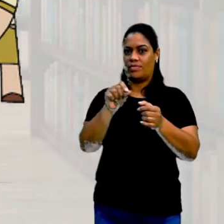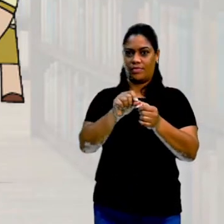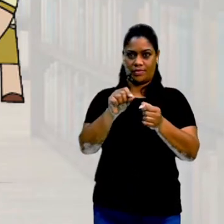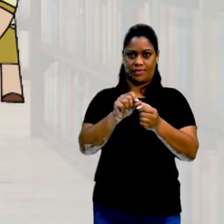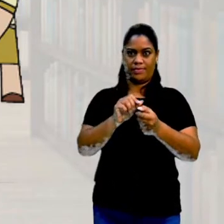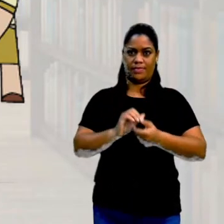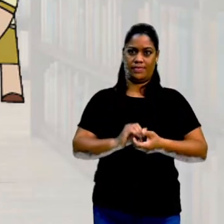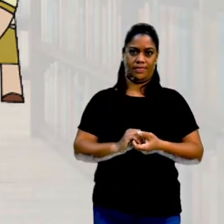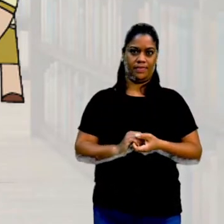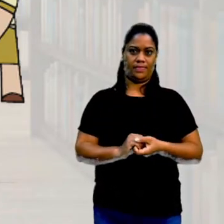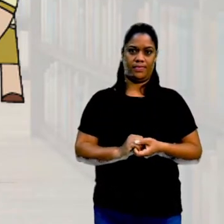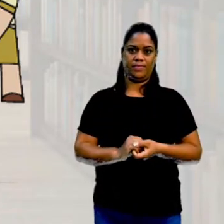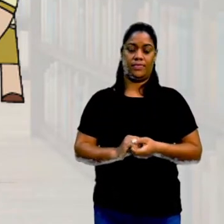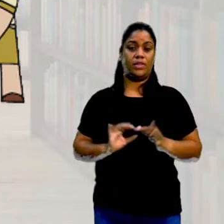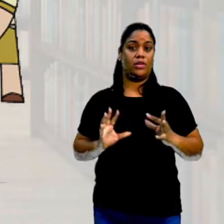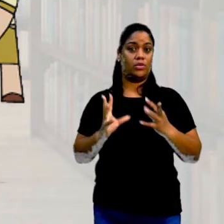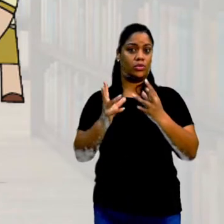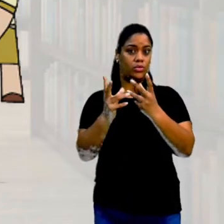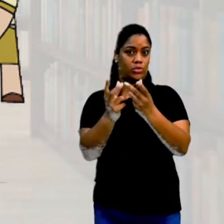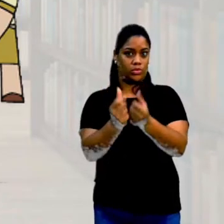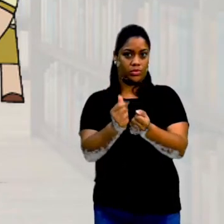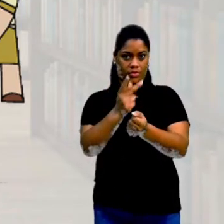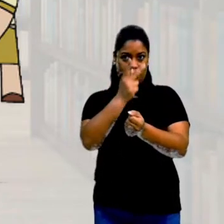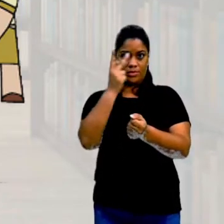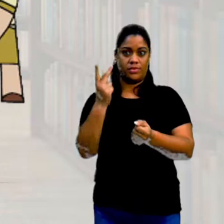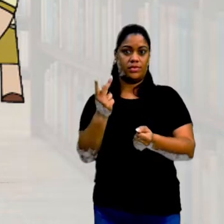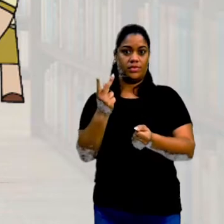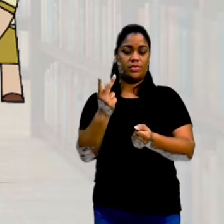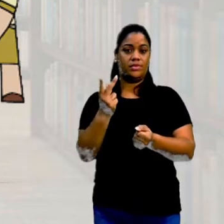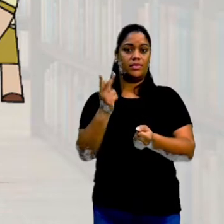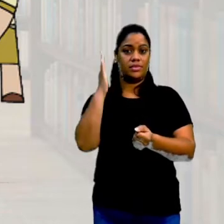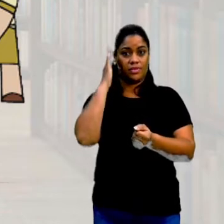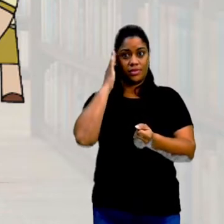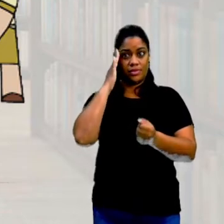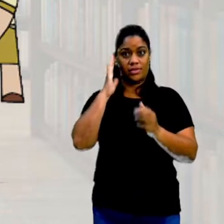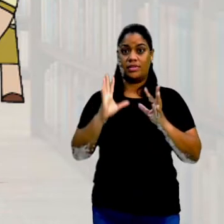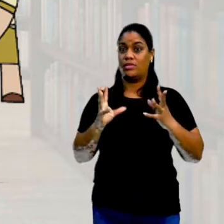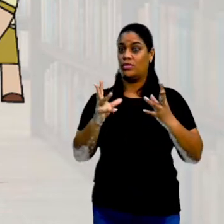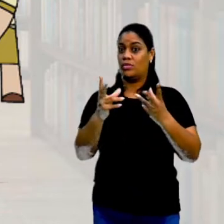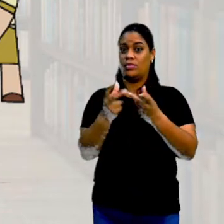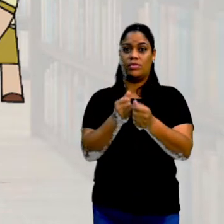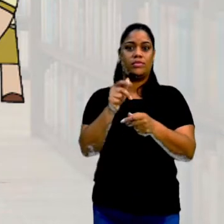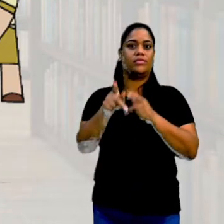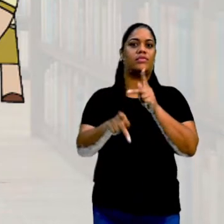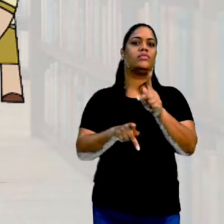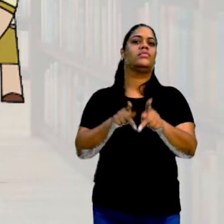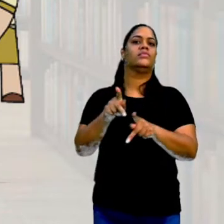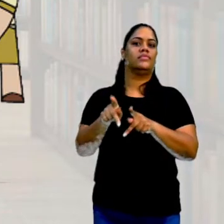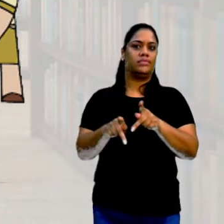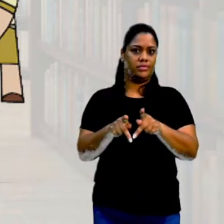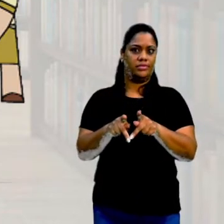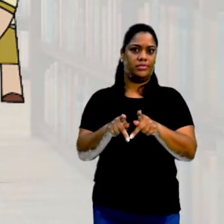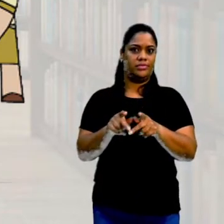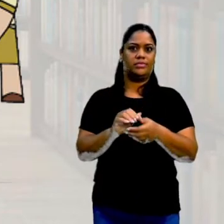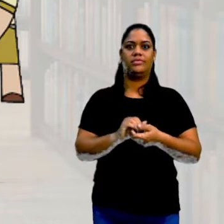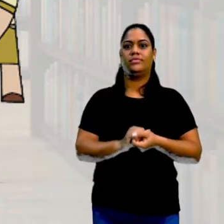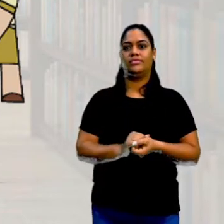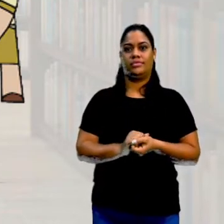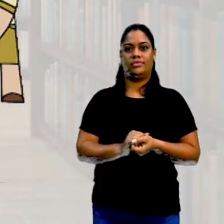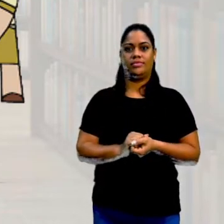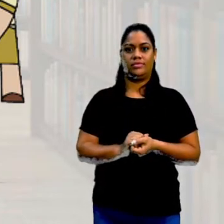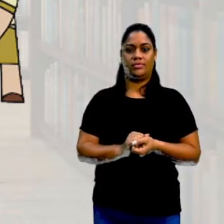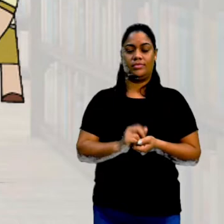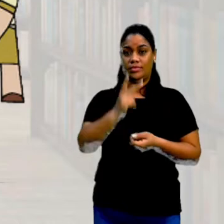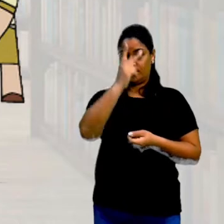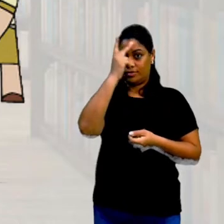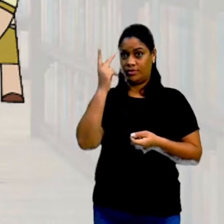Quando ela vai pesquisar todos, ela está querendo entender toda a população. População não pense somente